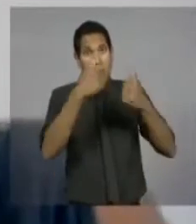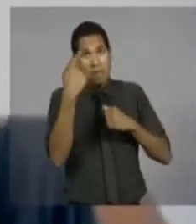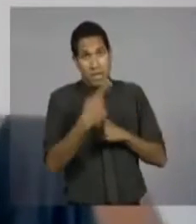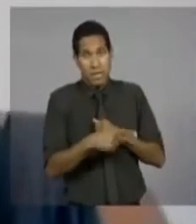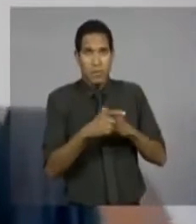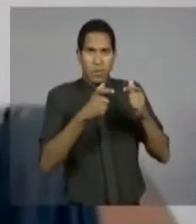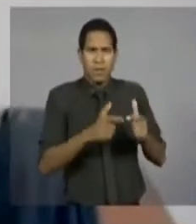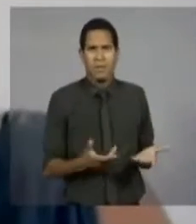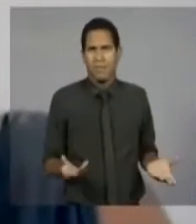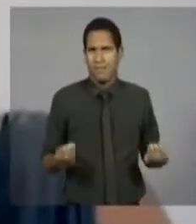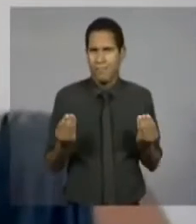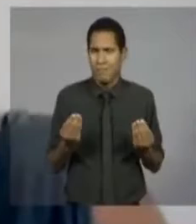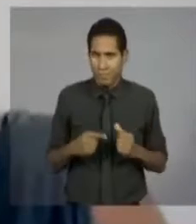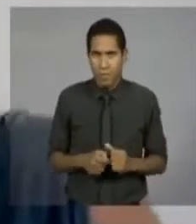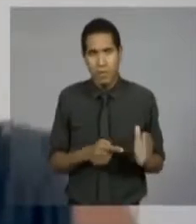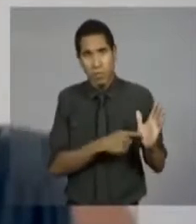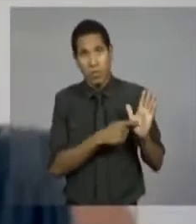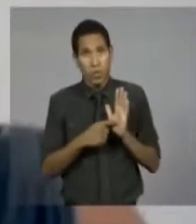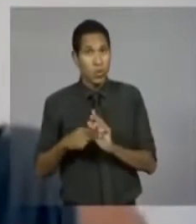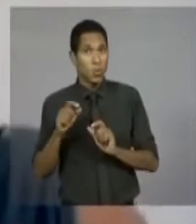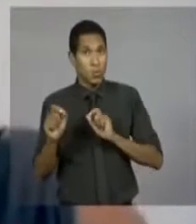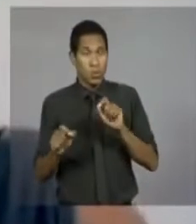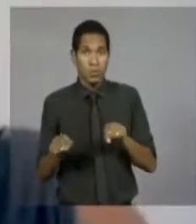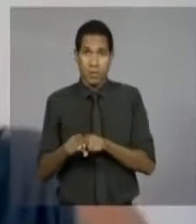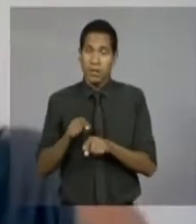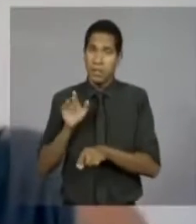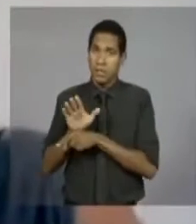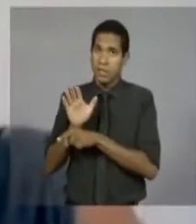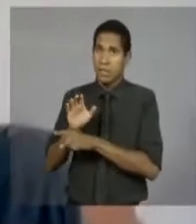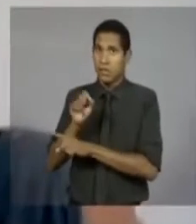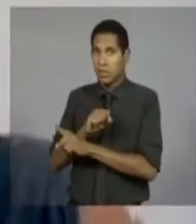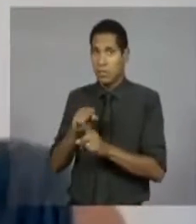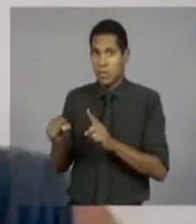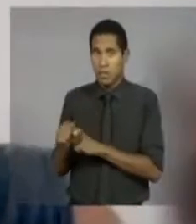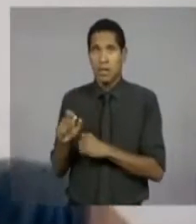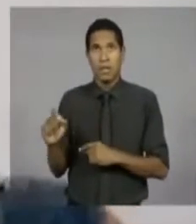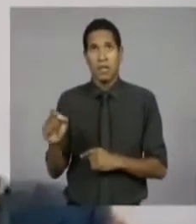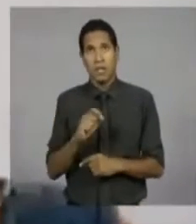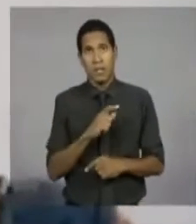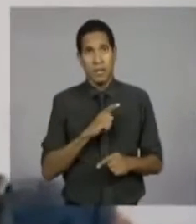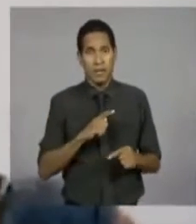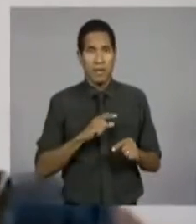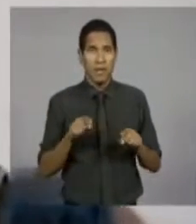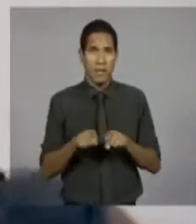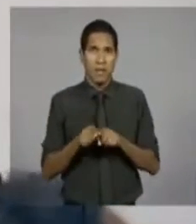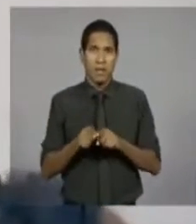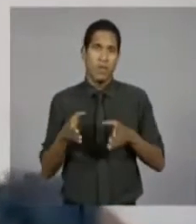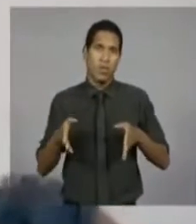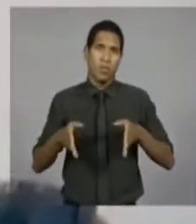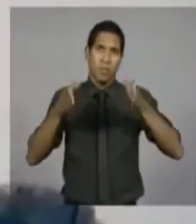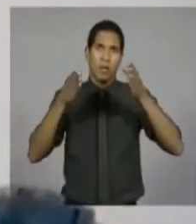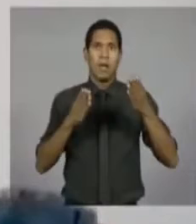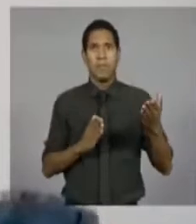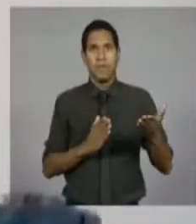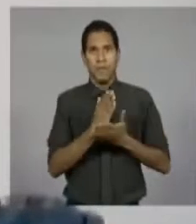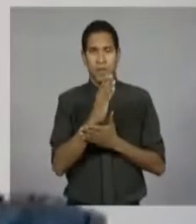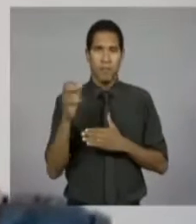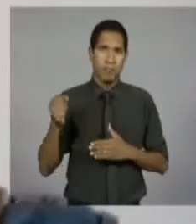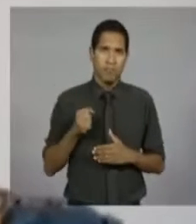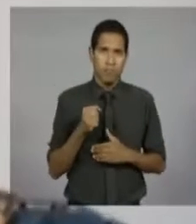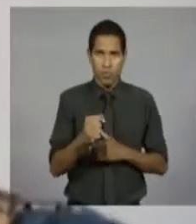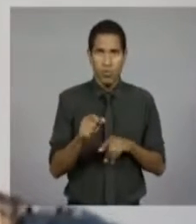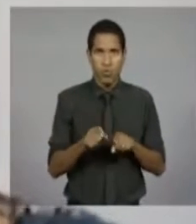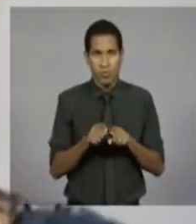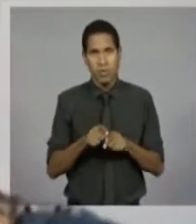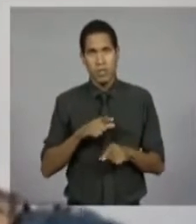Aliás, eu trouxe casos que eu constatei na assistência social, mais mais, em que um imóvel foi aprovado para a implantação